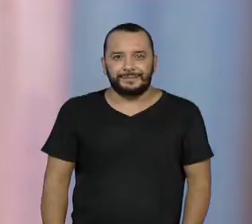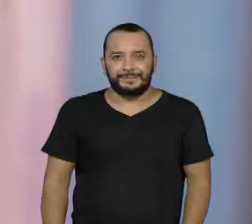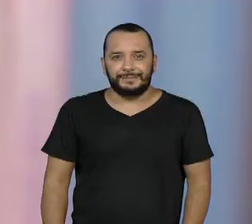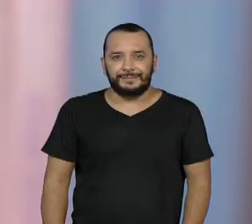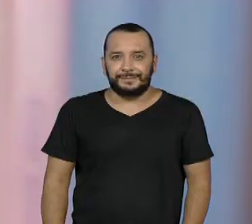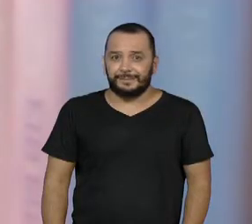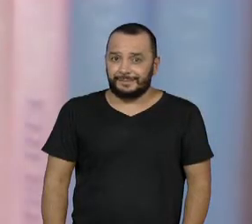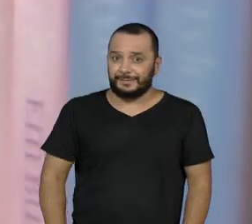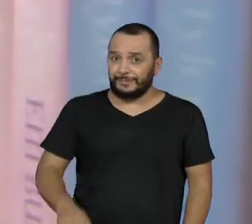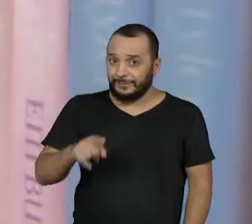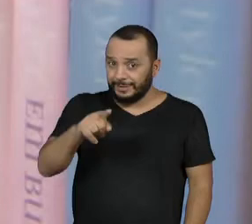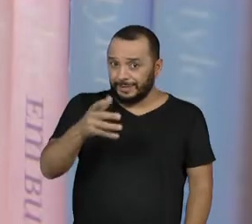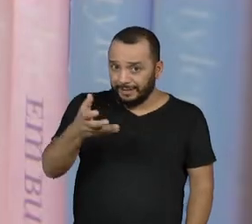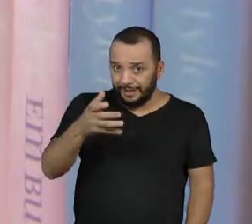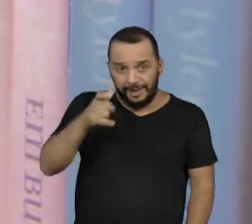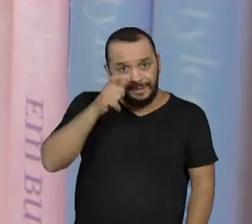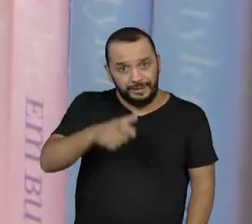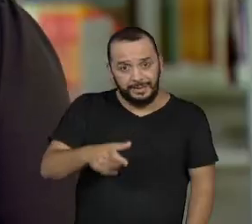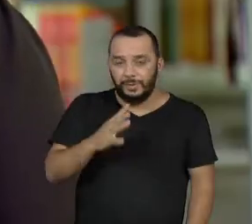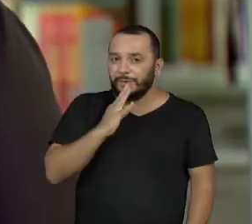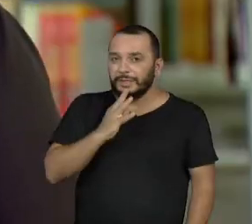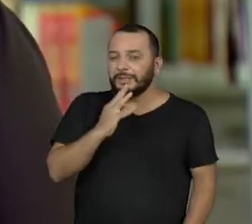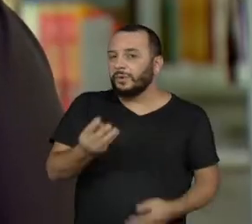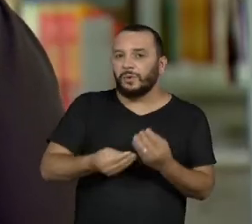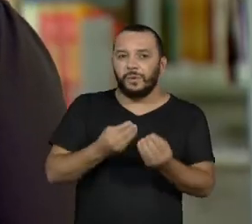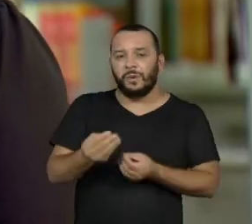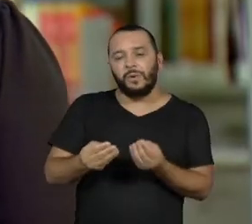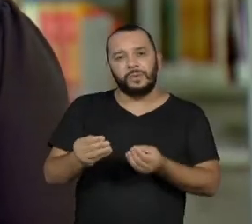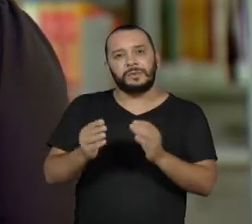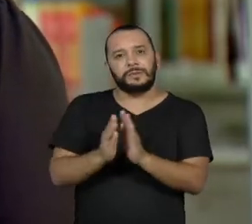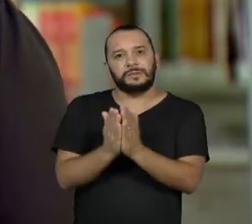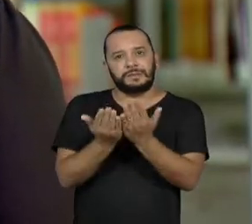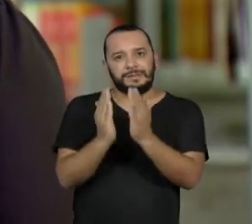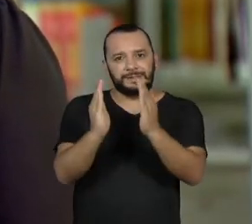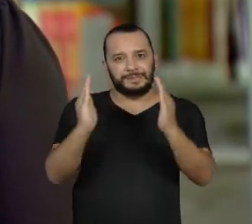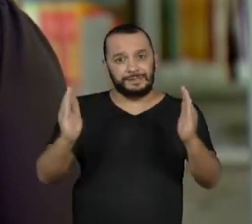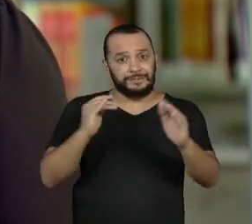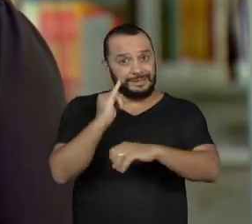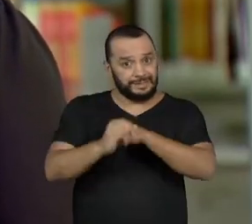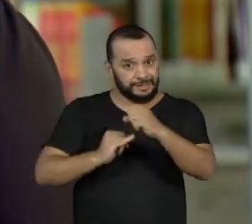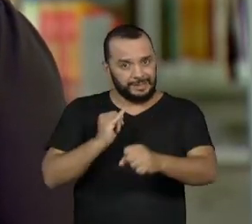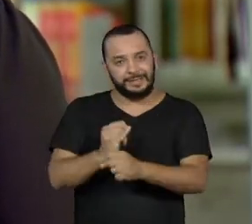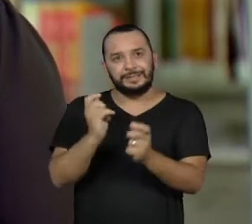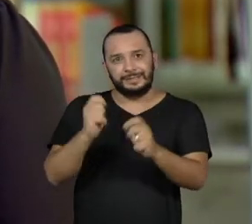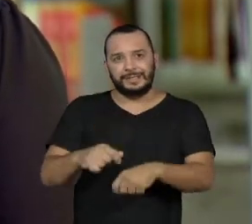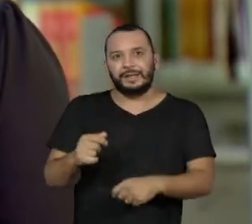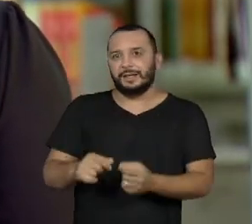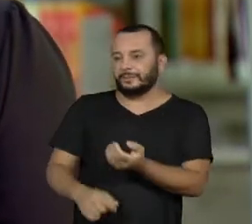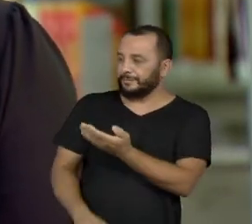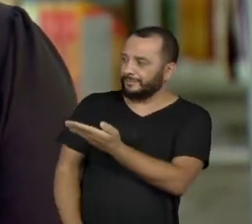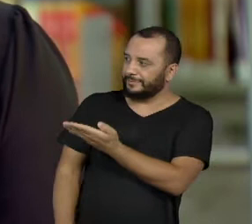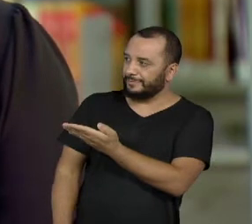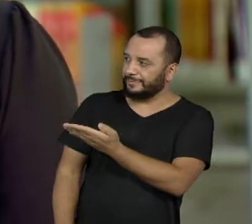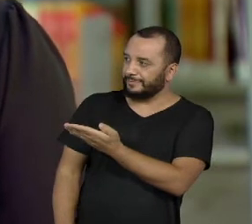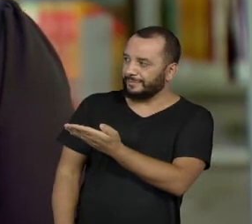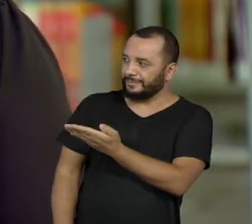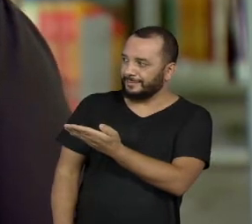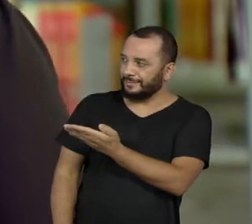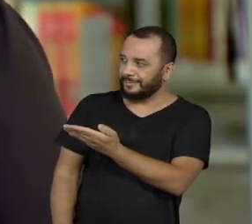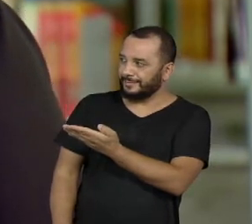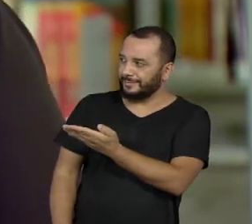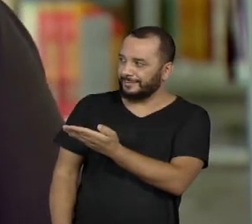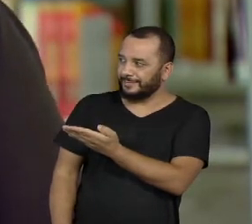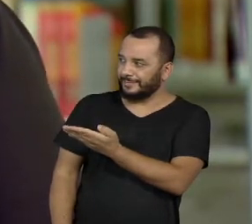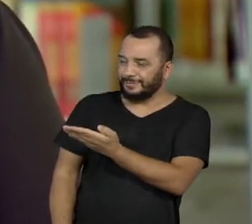Para você que está interessado em conhecer um pouco do nosso acervo digital, vale a pena acessar o BSP Digital. Você